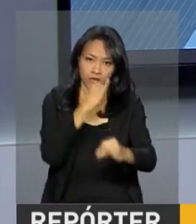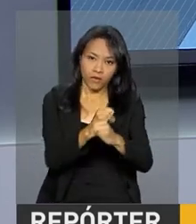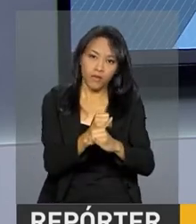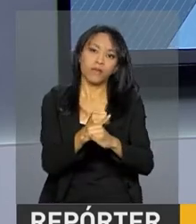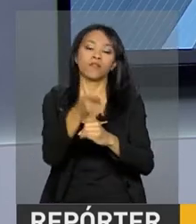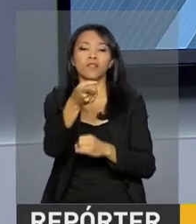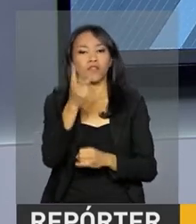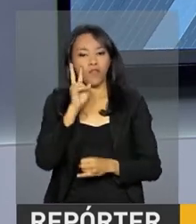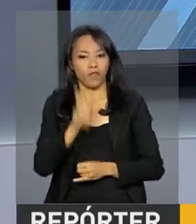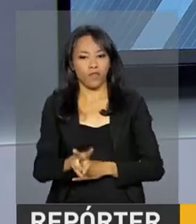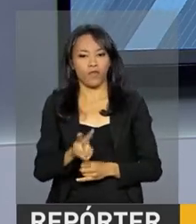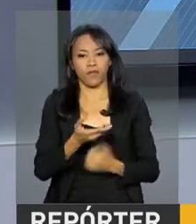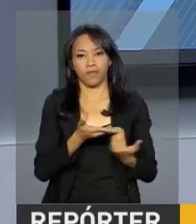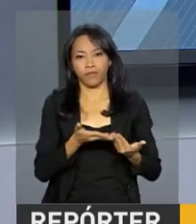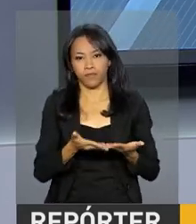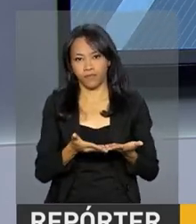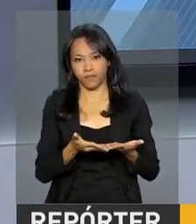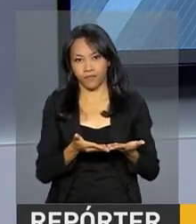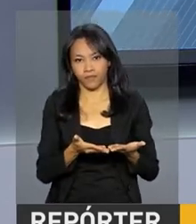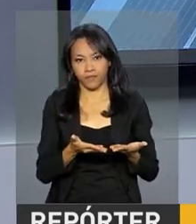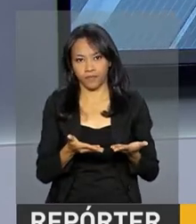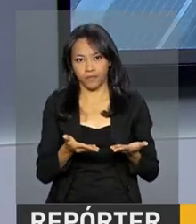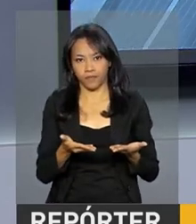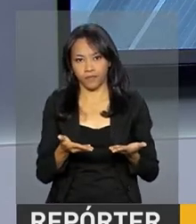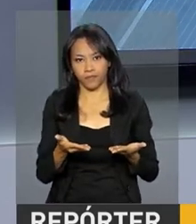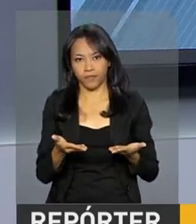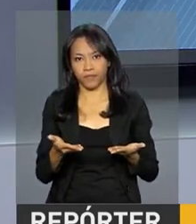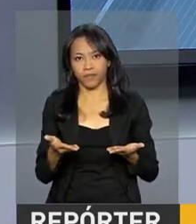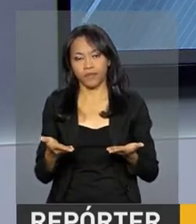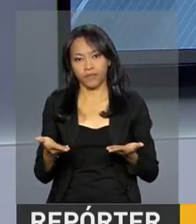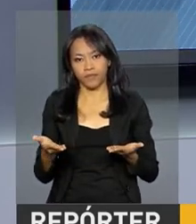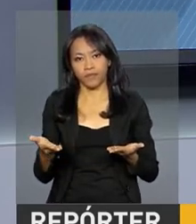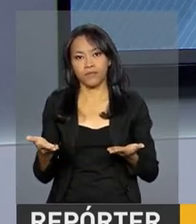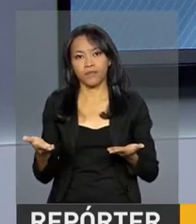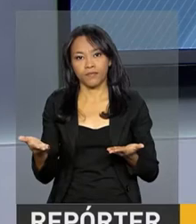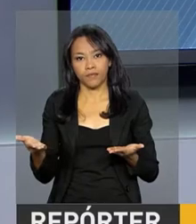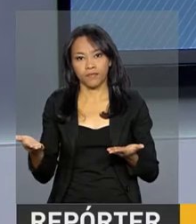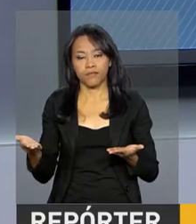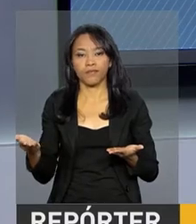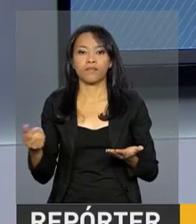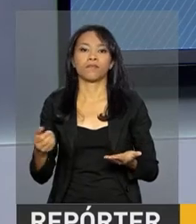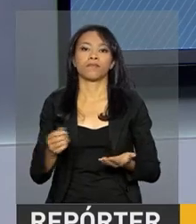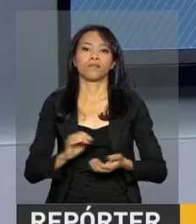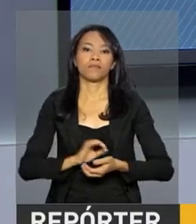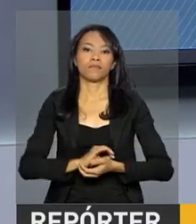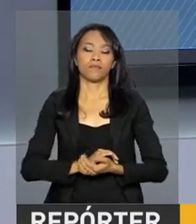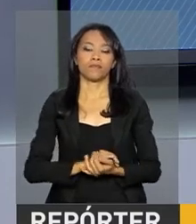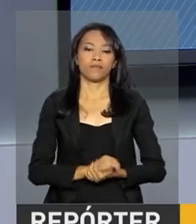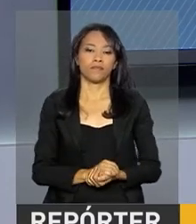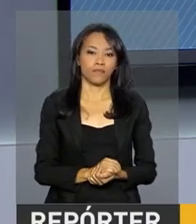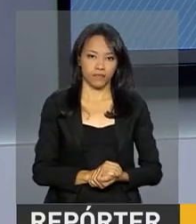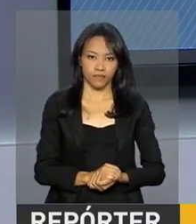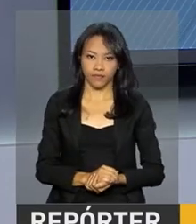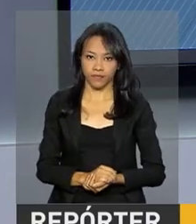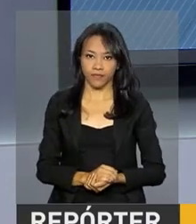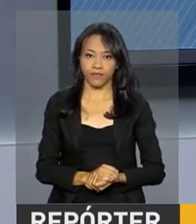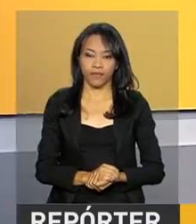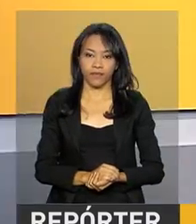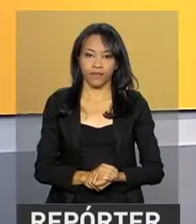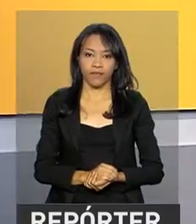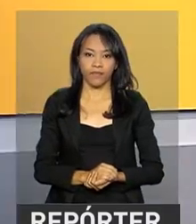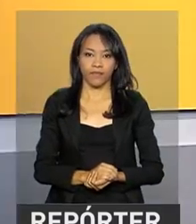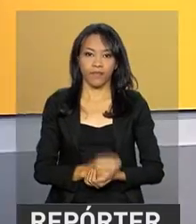em consultasinativas.caixa.gov.br.